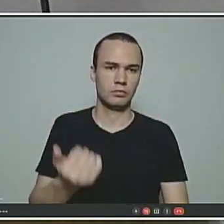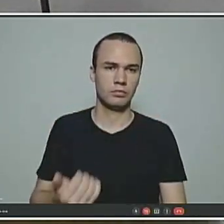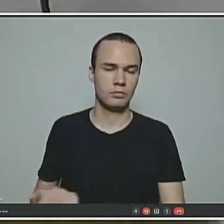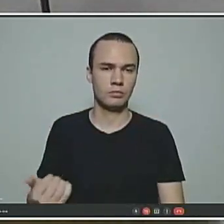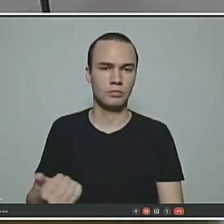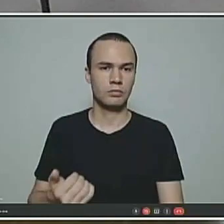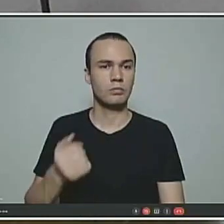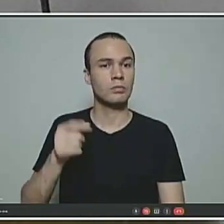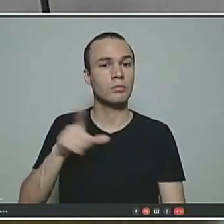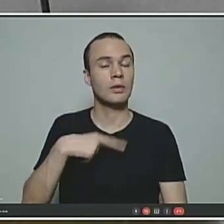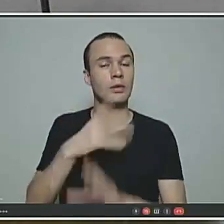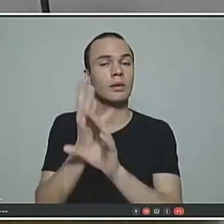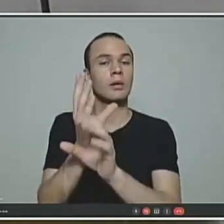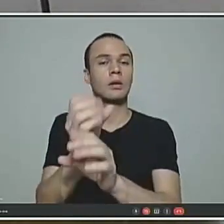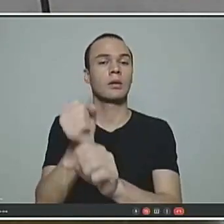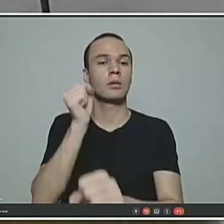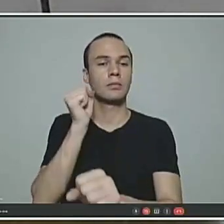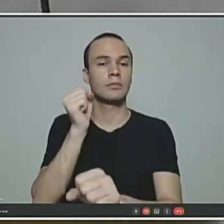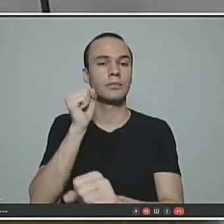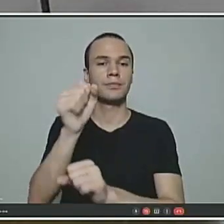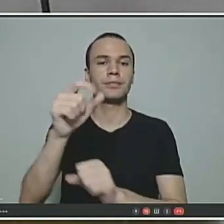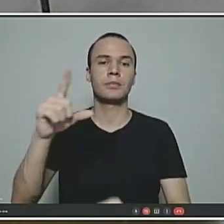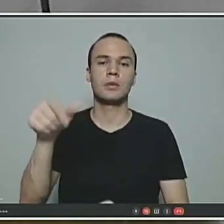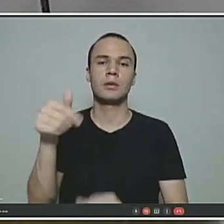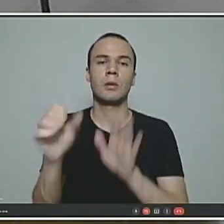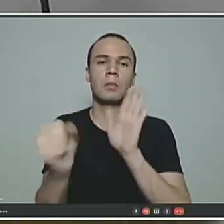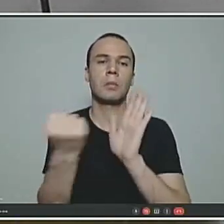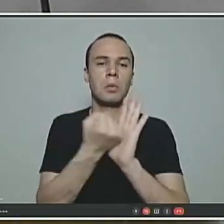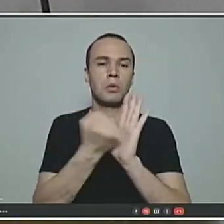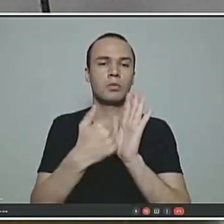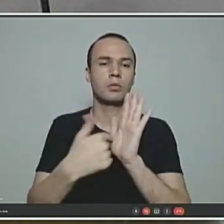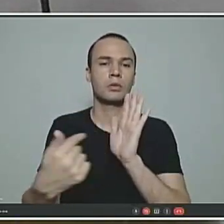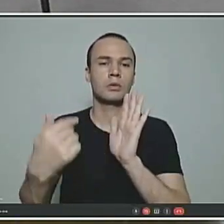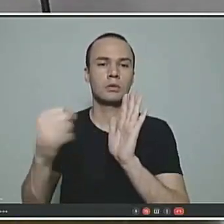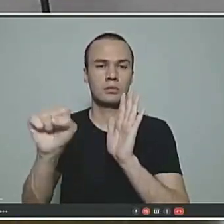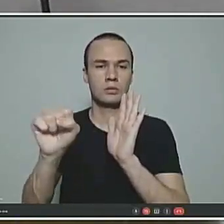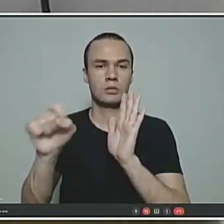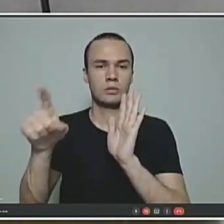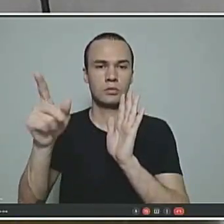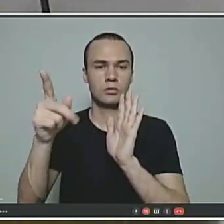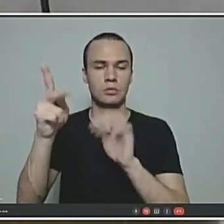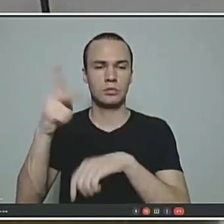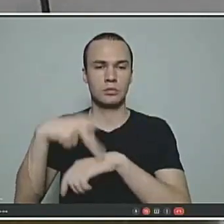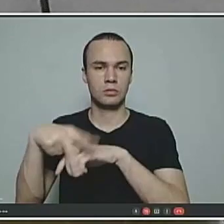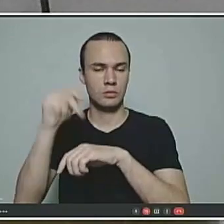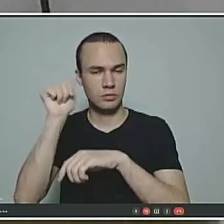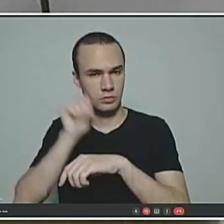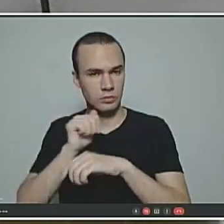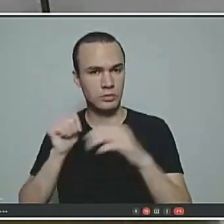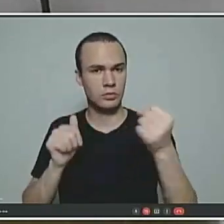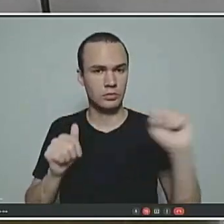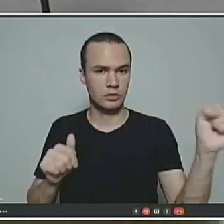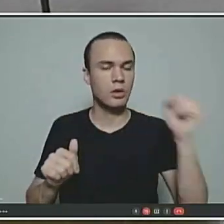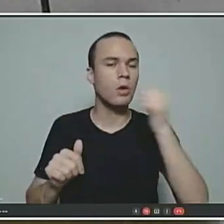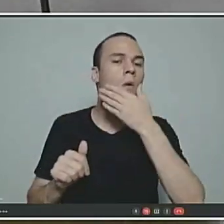E aí, o somatório dos pontos, nós diminuímos para 78 para a professora e 88 para a professora.